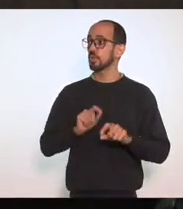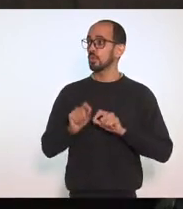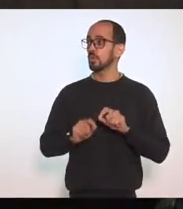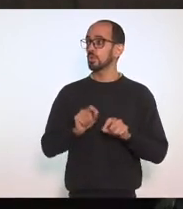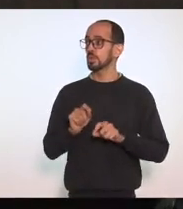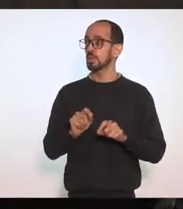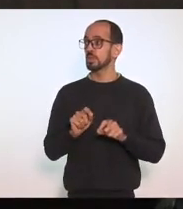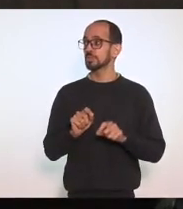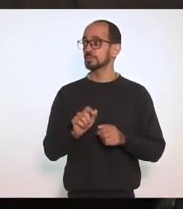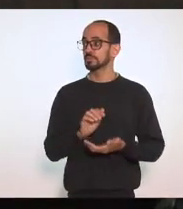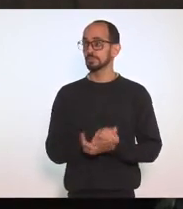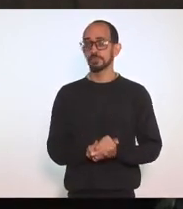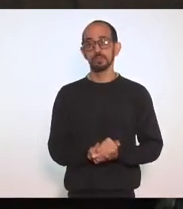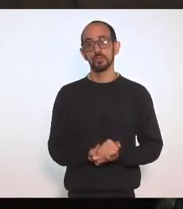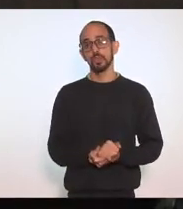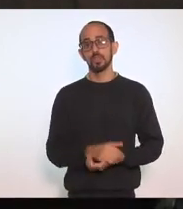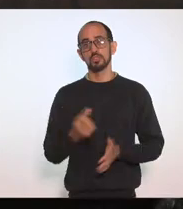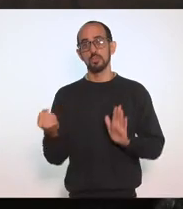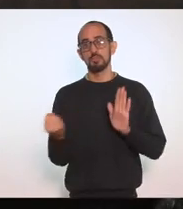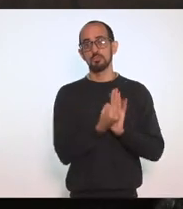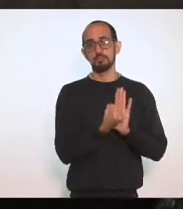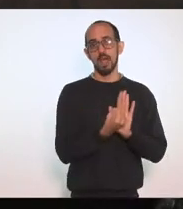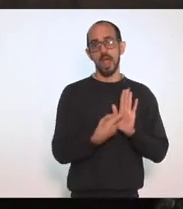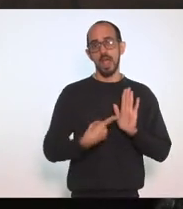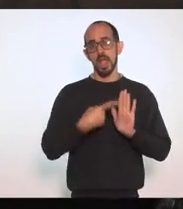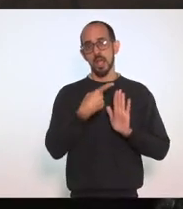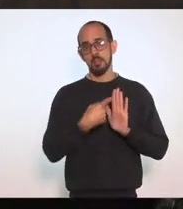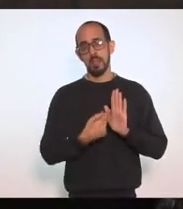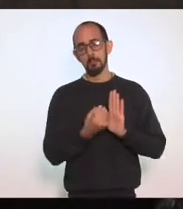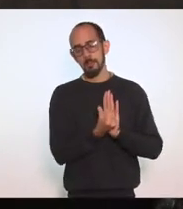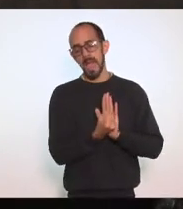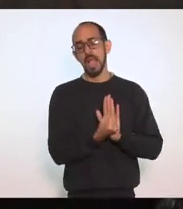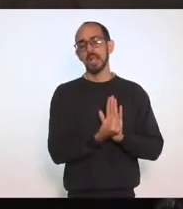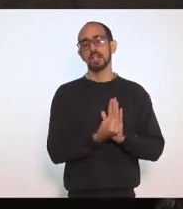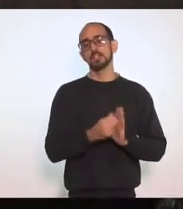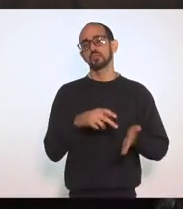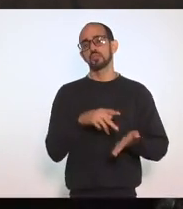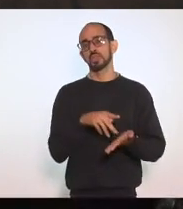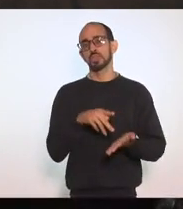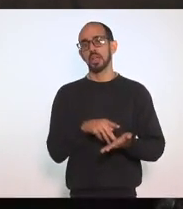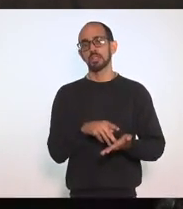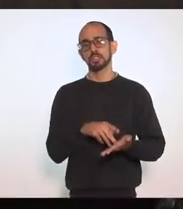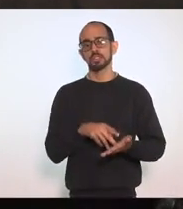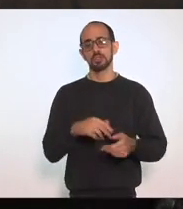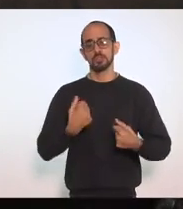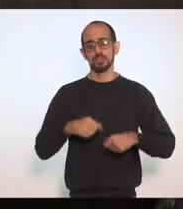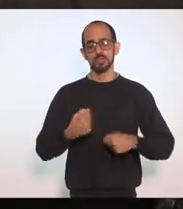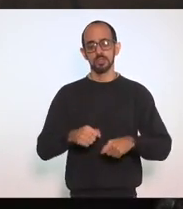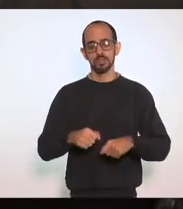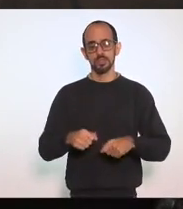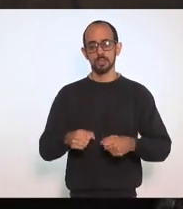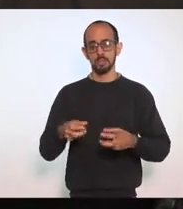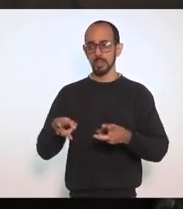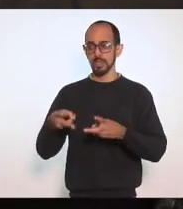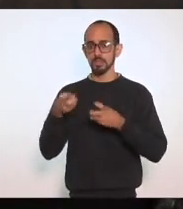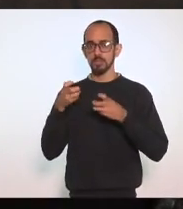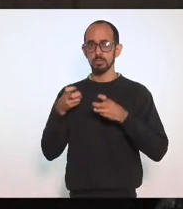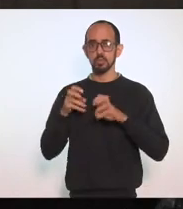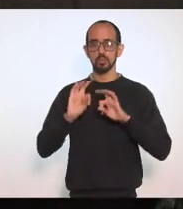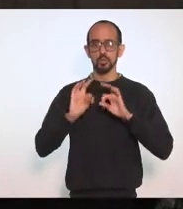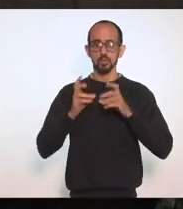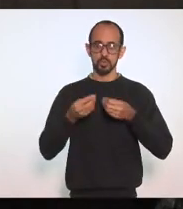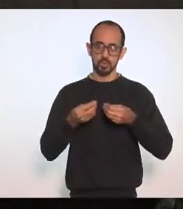De um Marco Digamos Que deve ser Observado Por todos Que é o